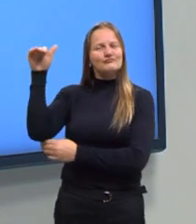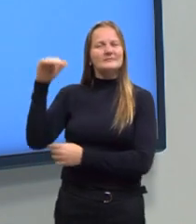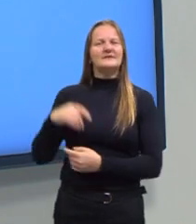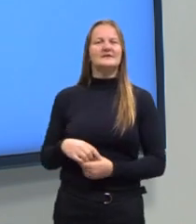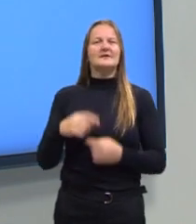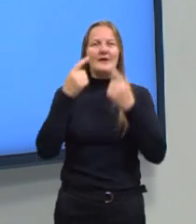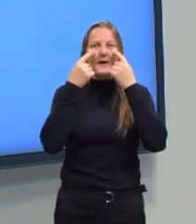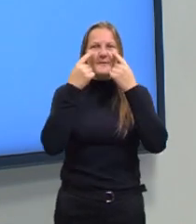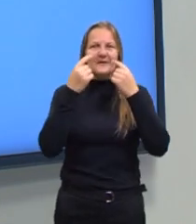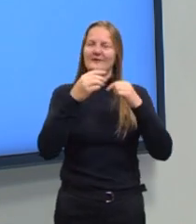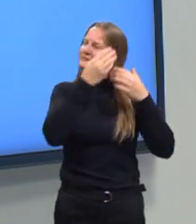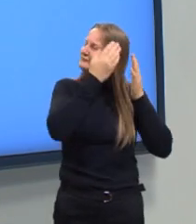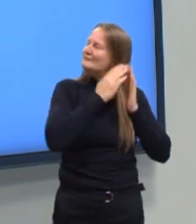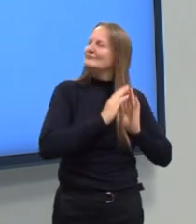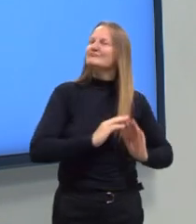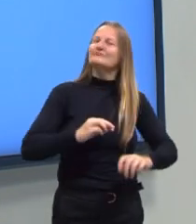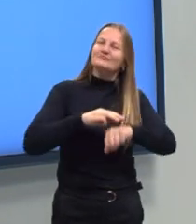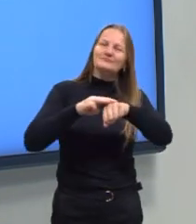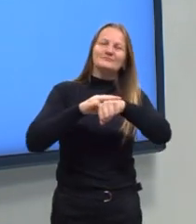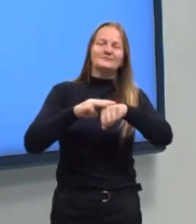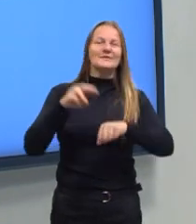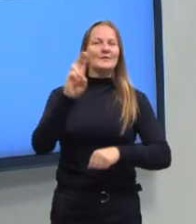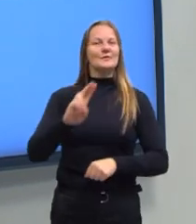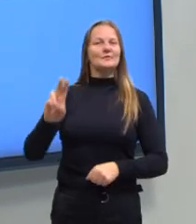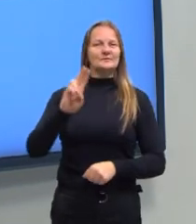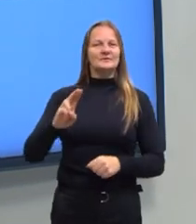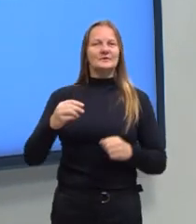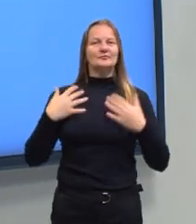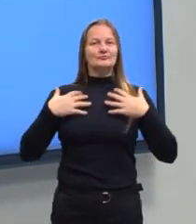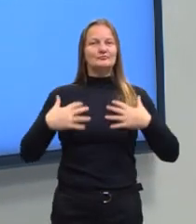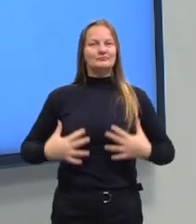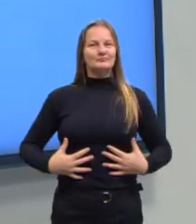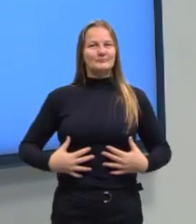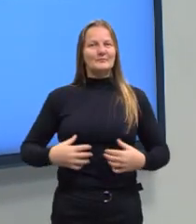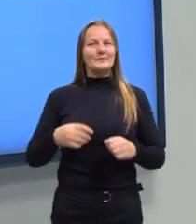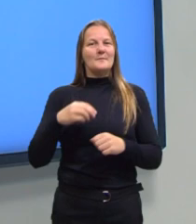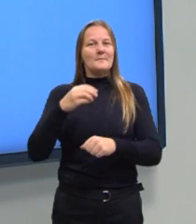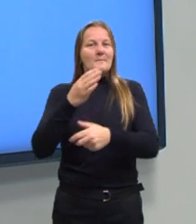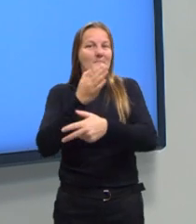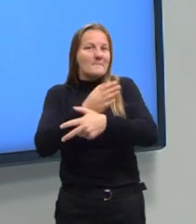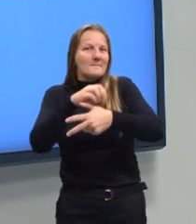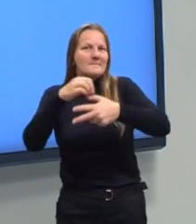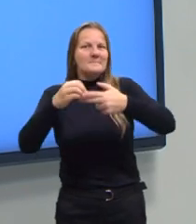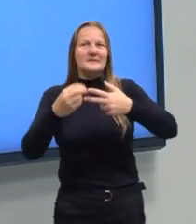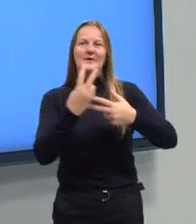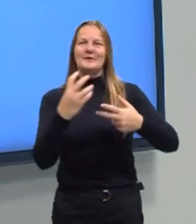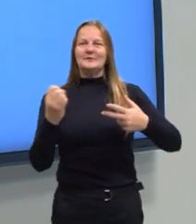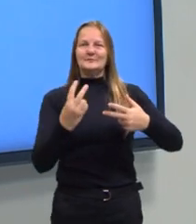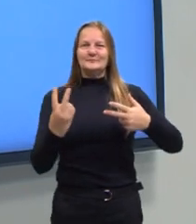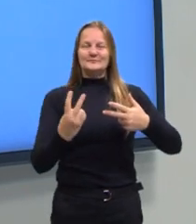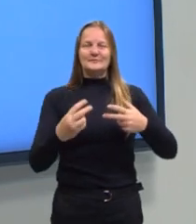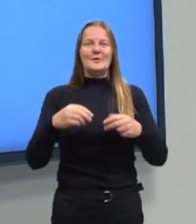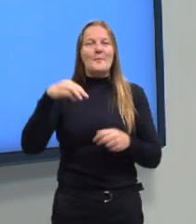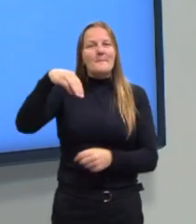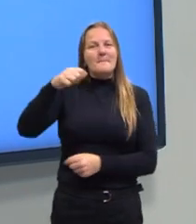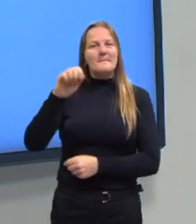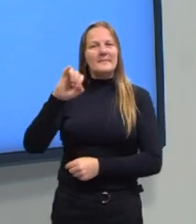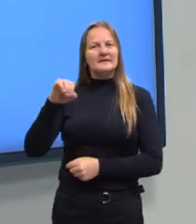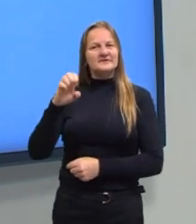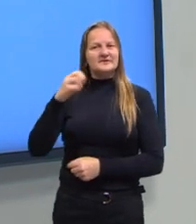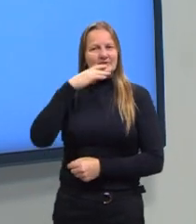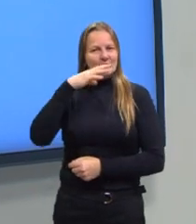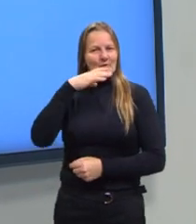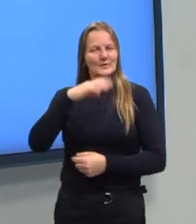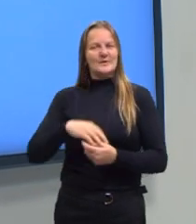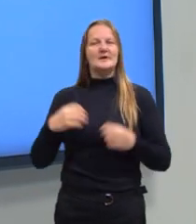cabelos e olhos castanhos e estou usando a camiseta do projeto Pré-ENEM 2022, na cor magenta, e um